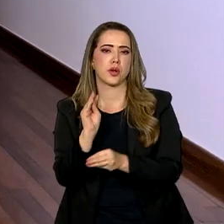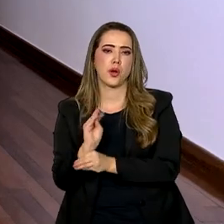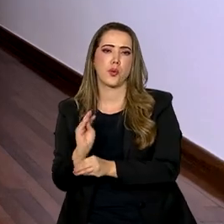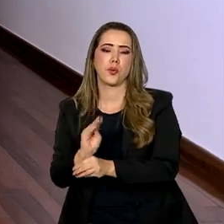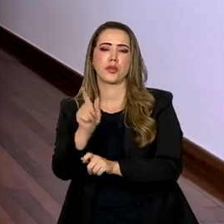a infraestrutura. a escolas,